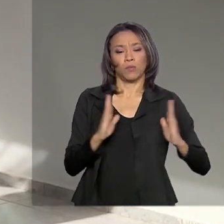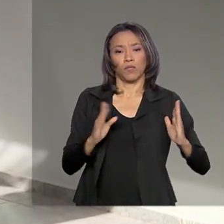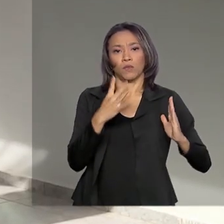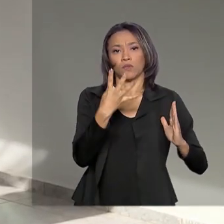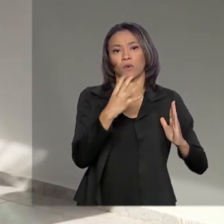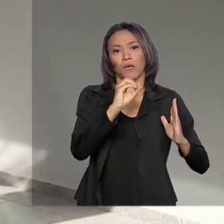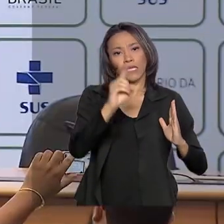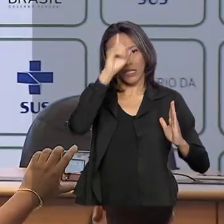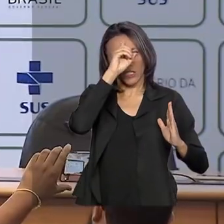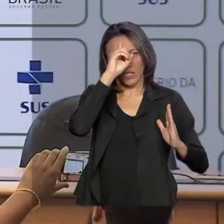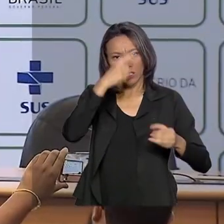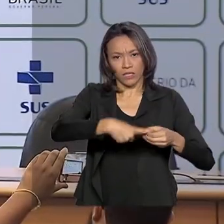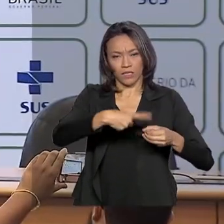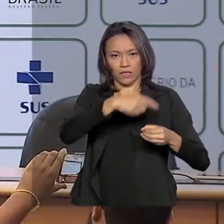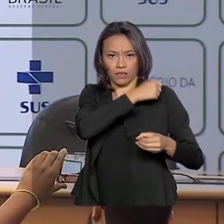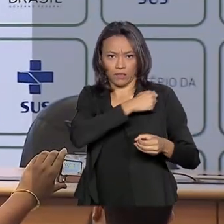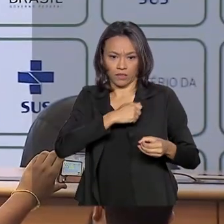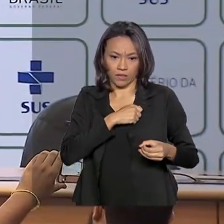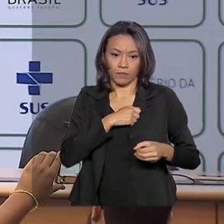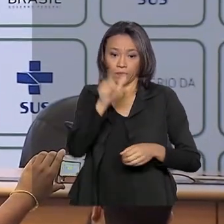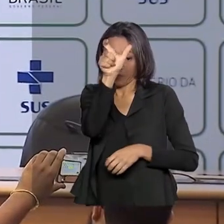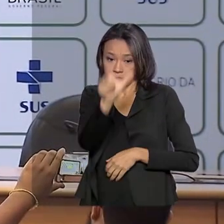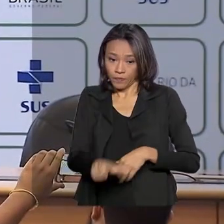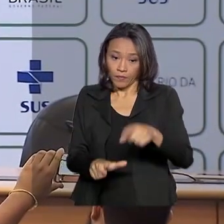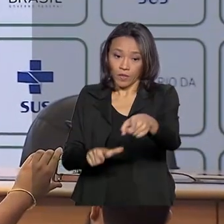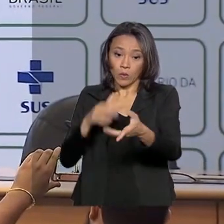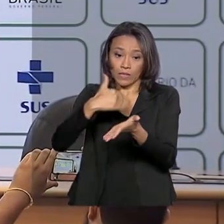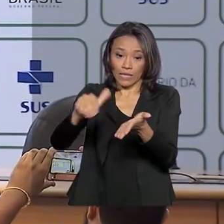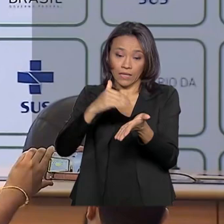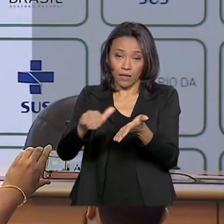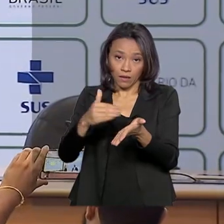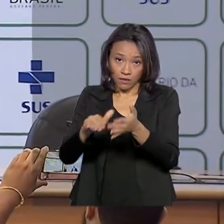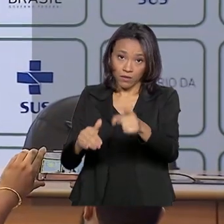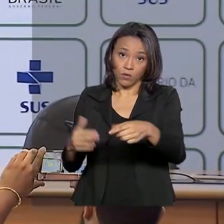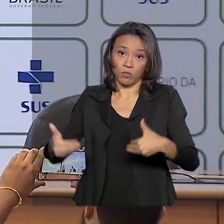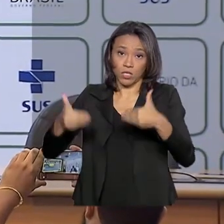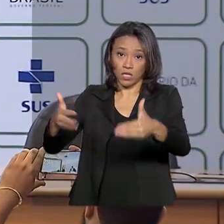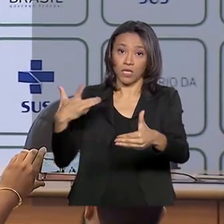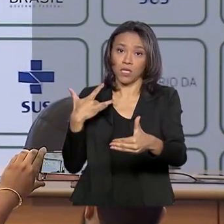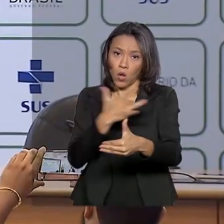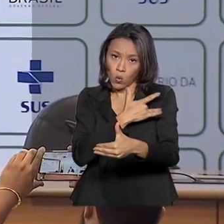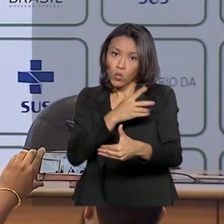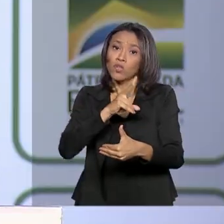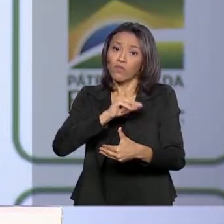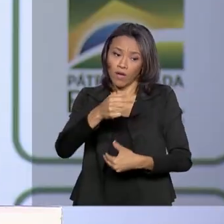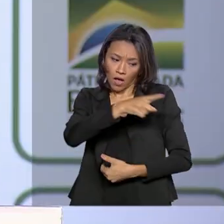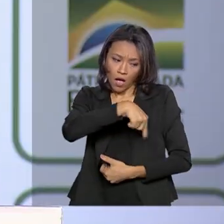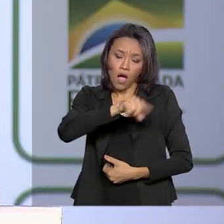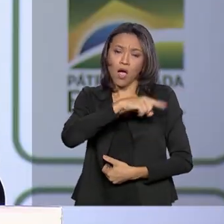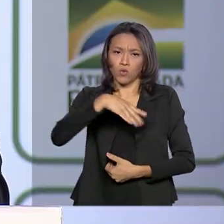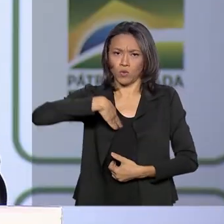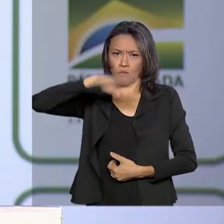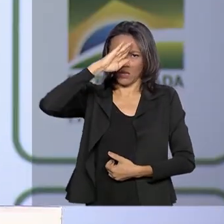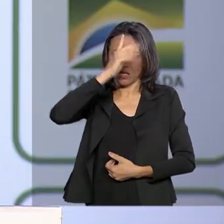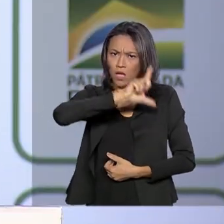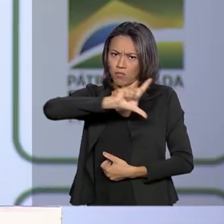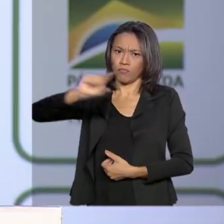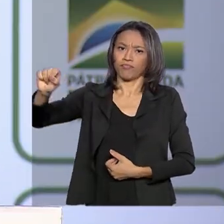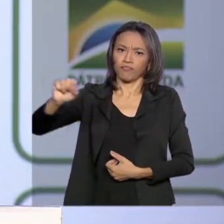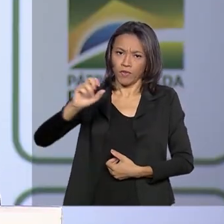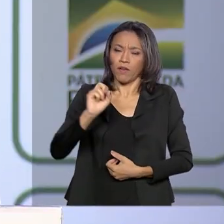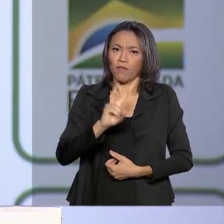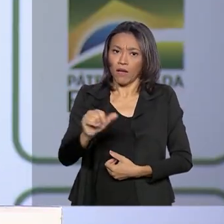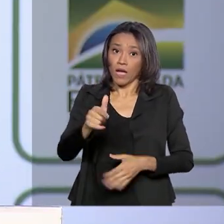Anápolis, em Goiás. O secretário-executivo do Ministério da Saúde afirmou ser possível a liberação dos militares que participaram da missão de